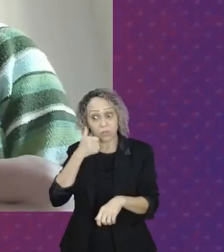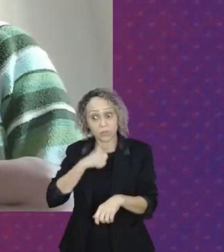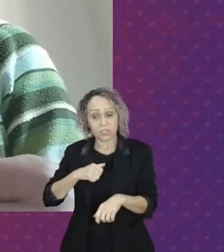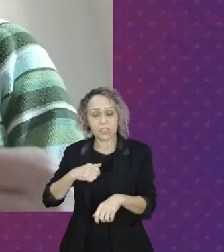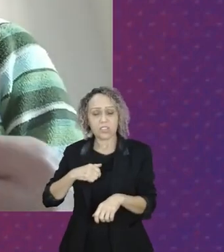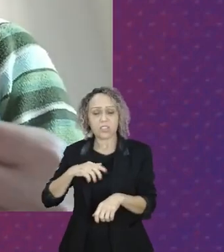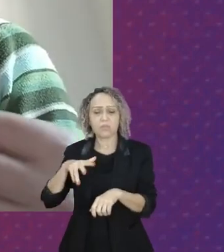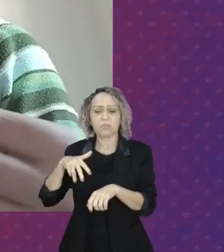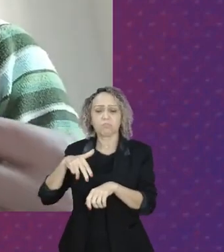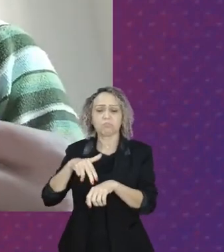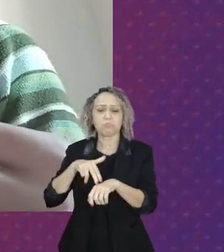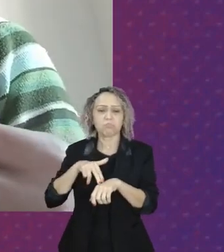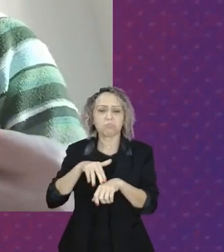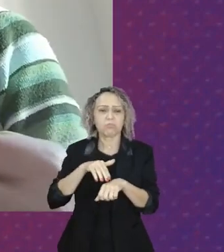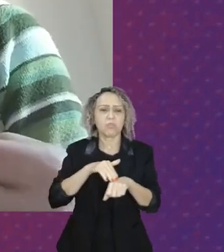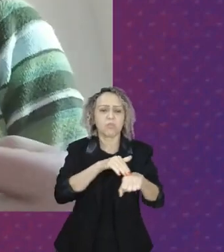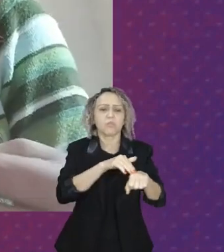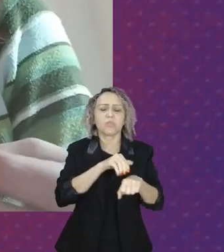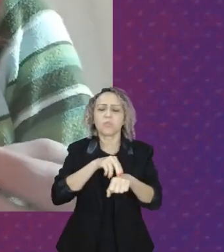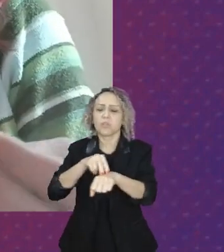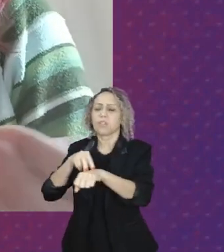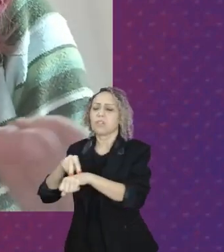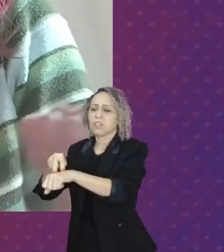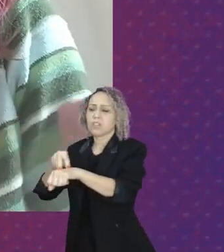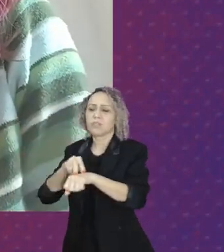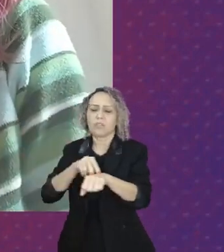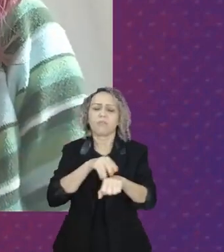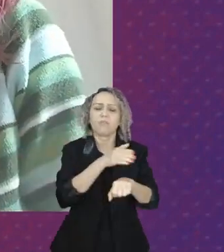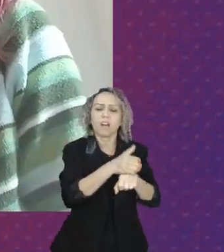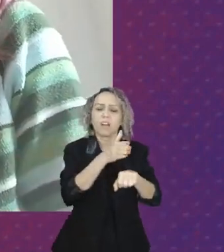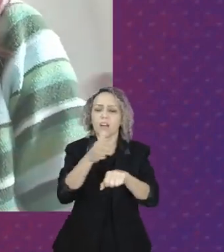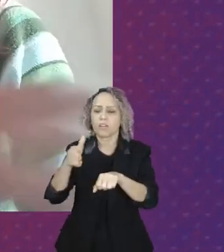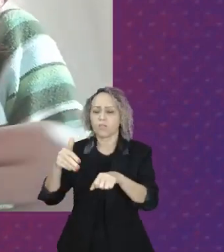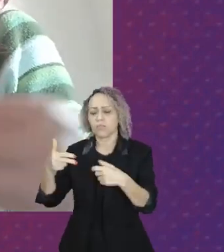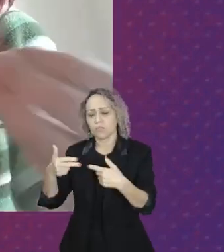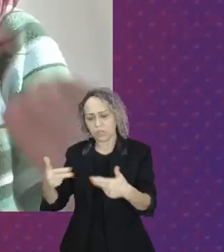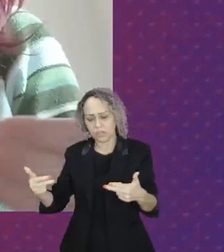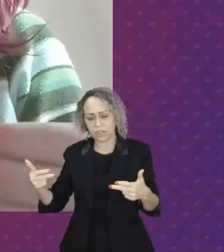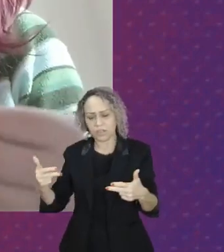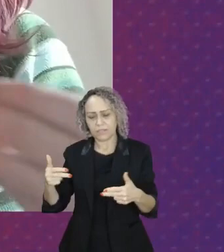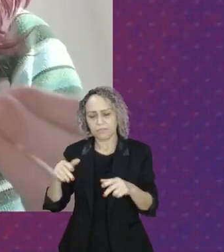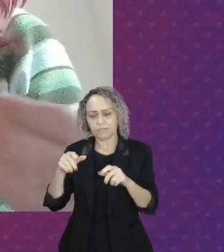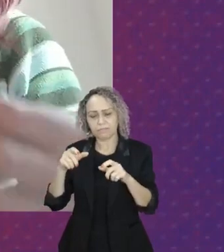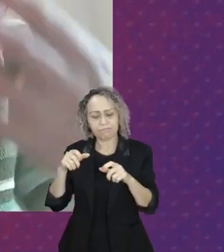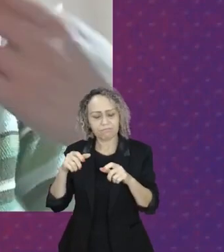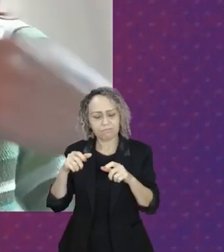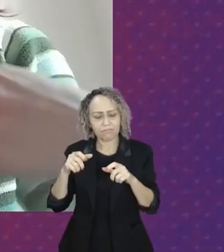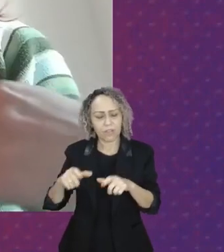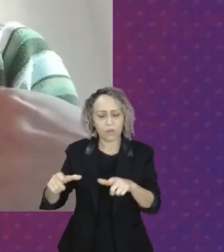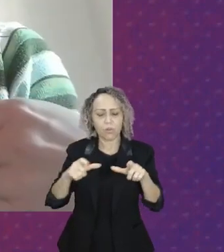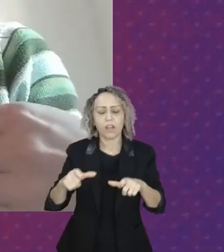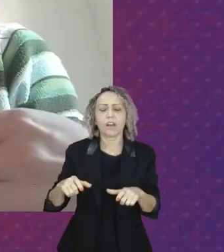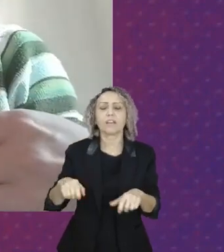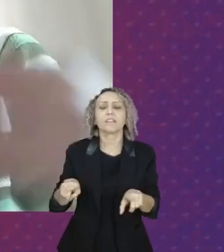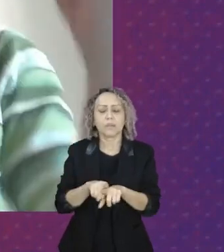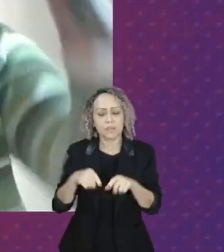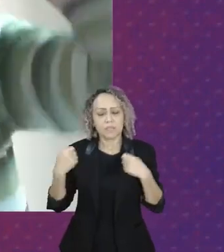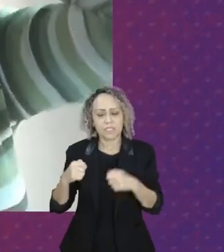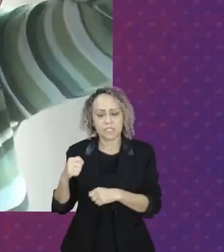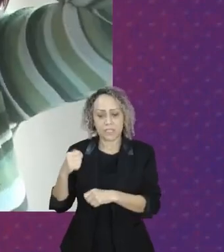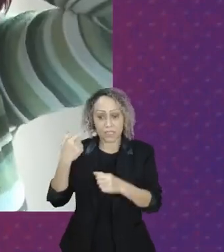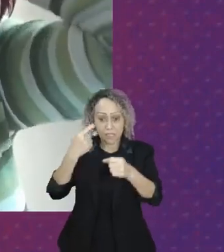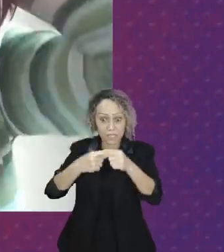necessário que tenha arborização dentro da cidade para a gente caminhar muito, poder descansar embaixo de uma